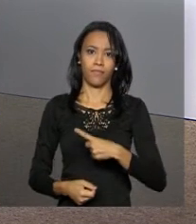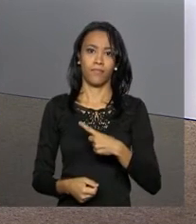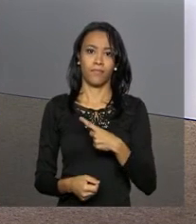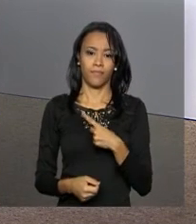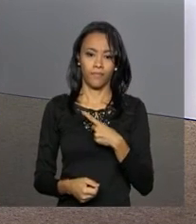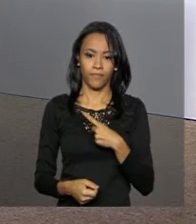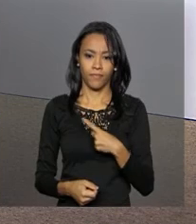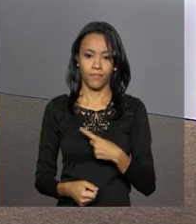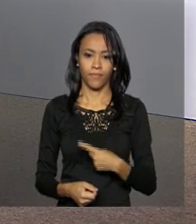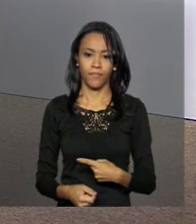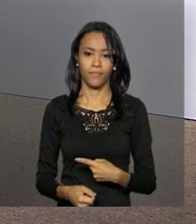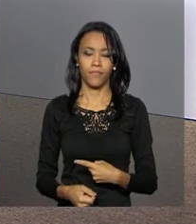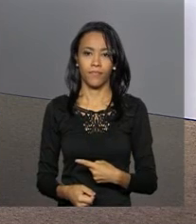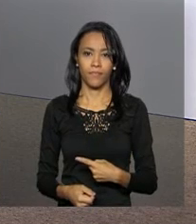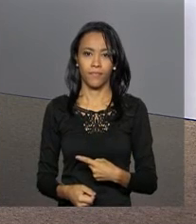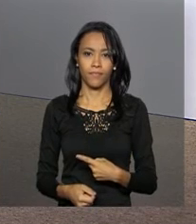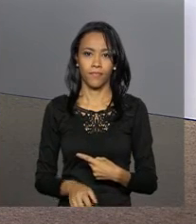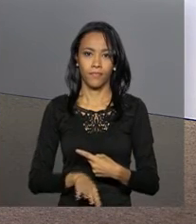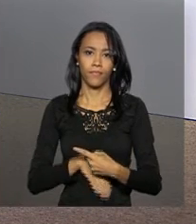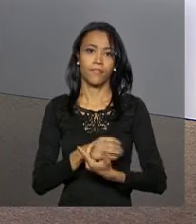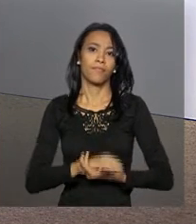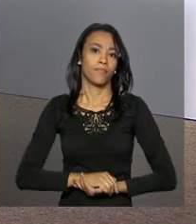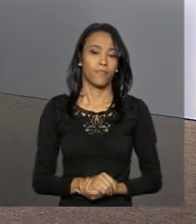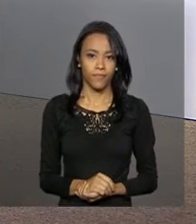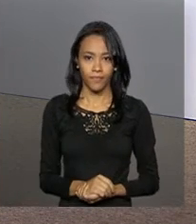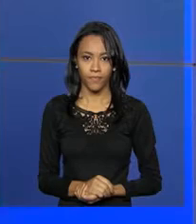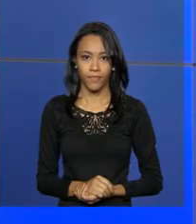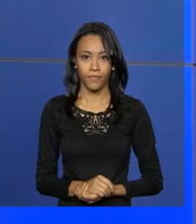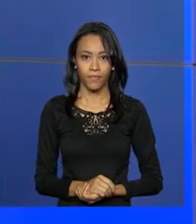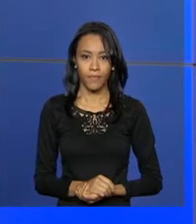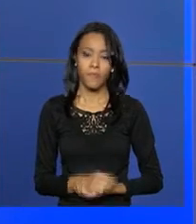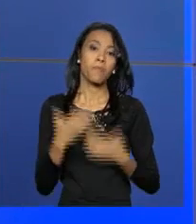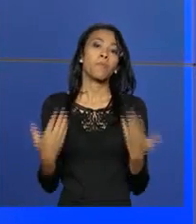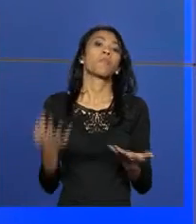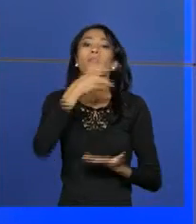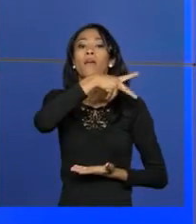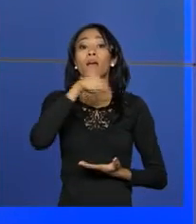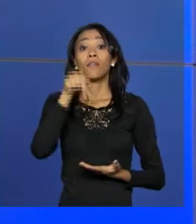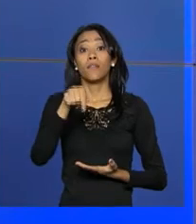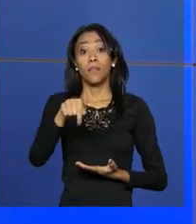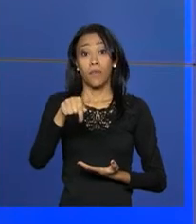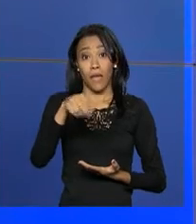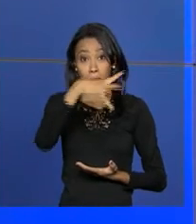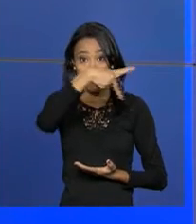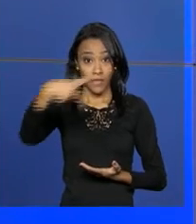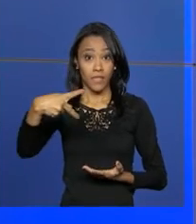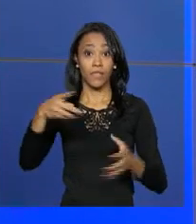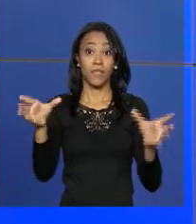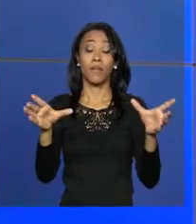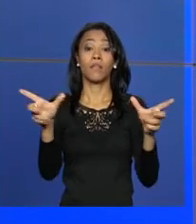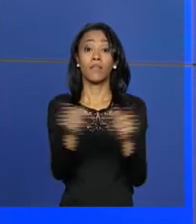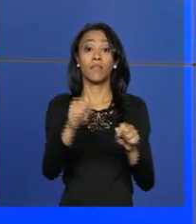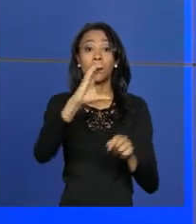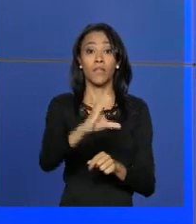.emdefesadademocracia.gov.br. A presidência da Conferência Nacional dos Bispos do Brasil